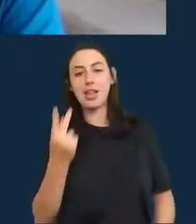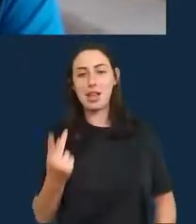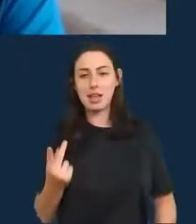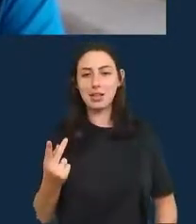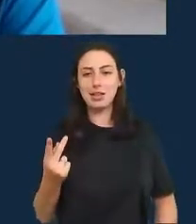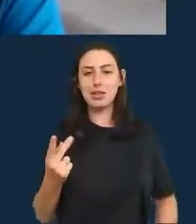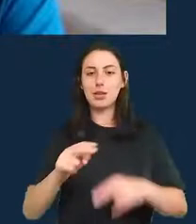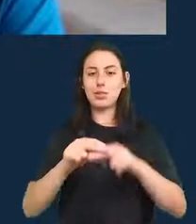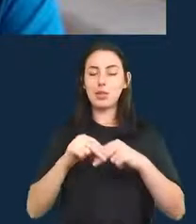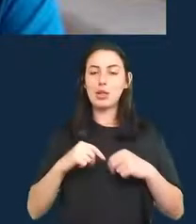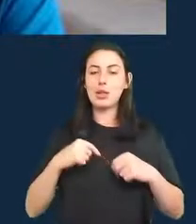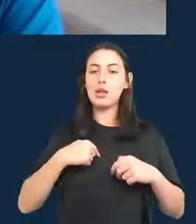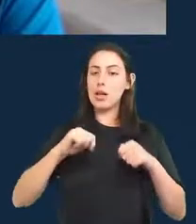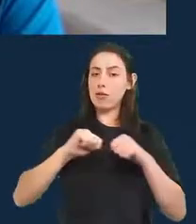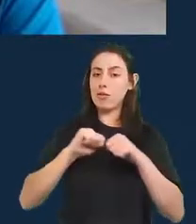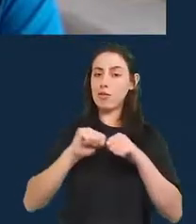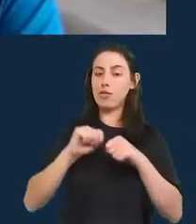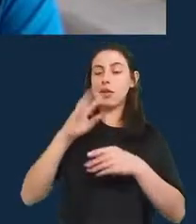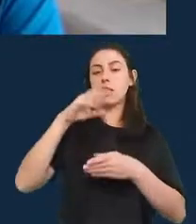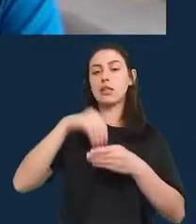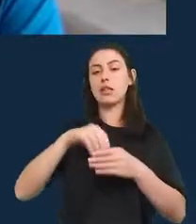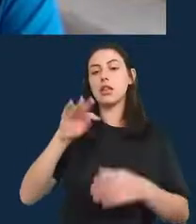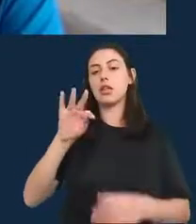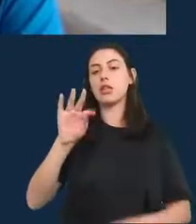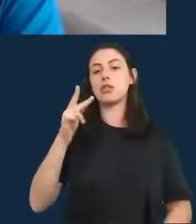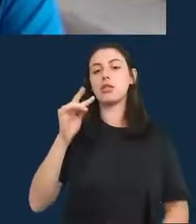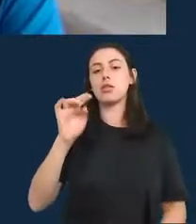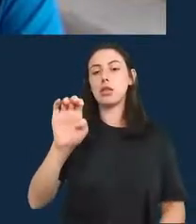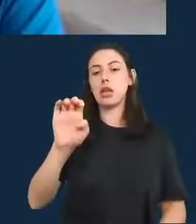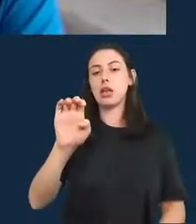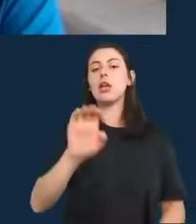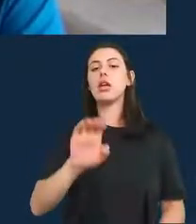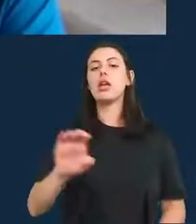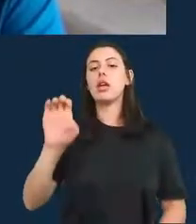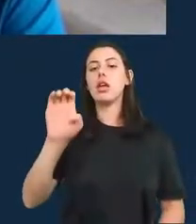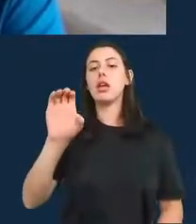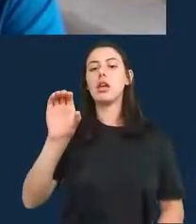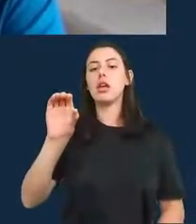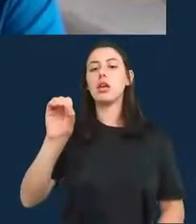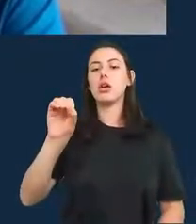foi um esforço enorme e agora conseguimos usar esses esforços também.